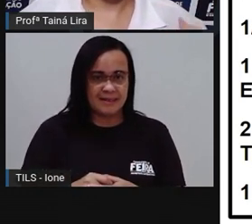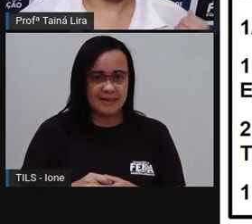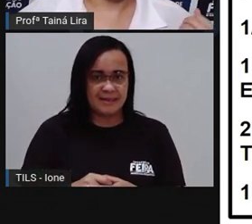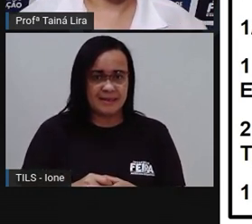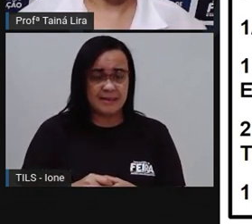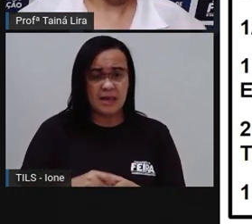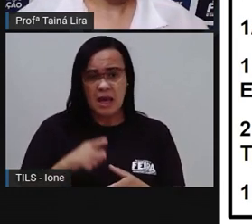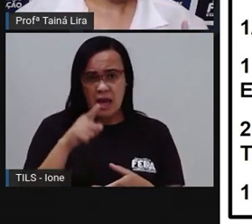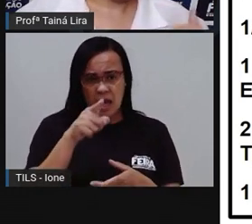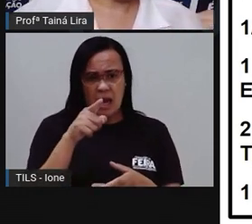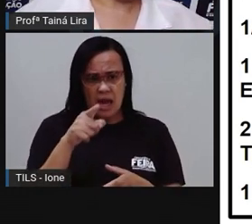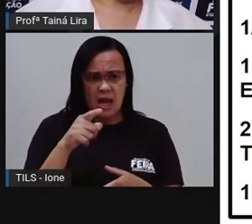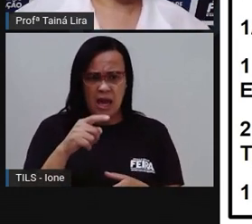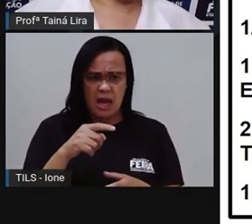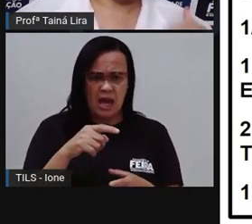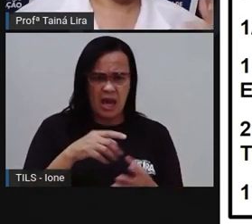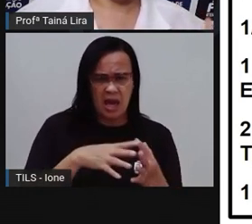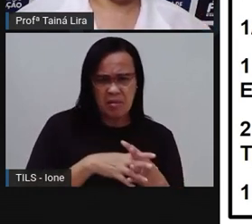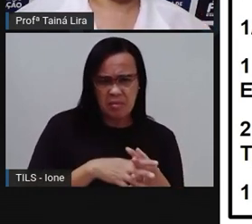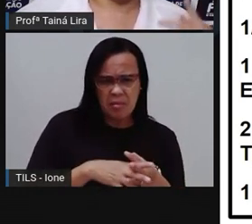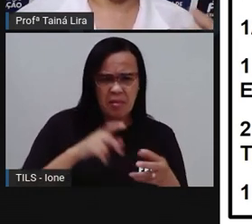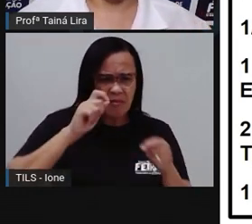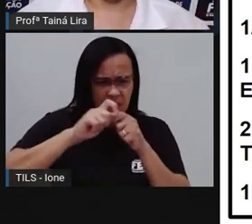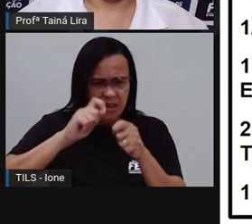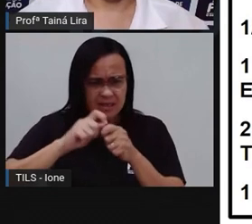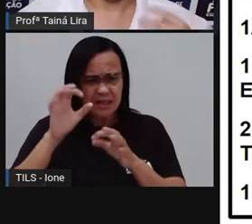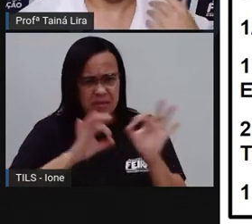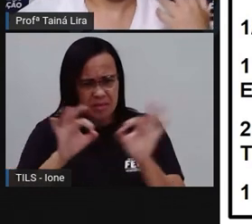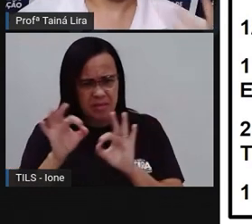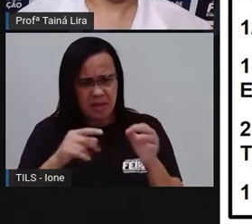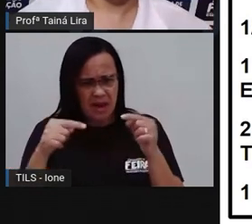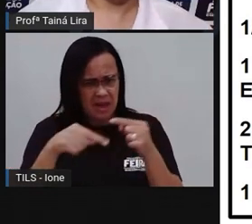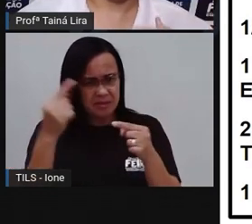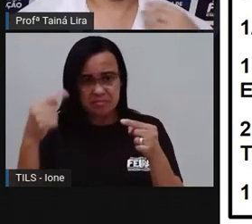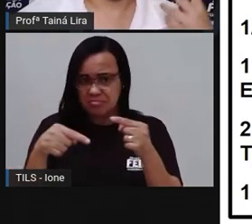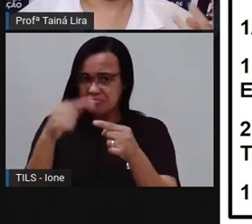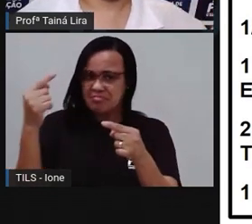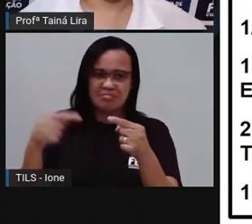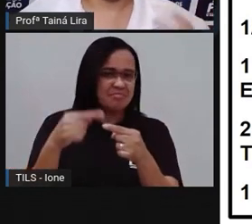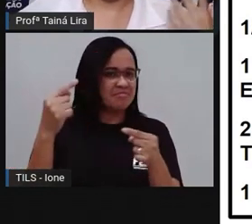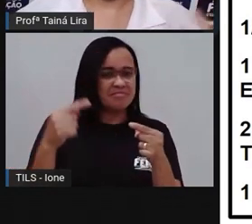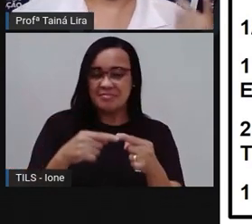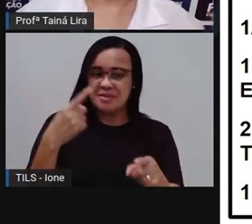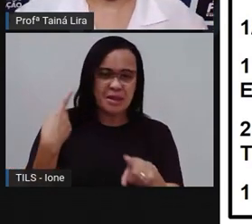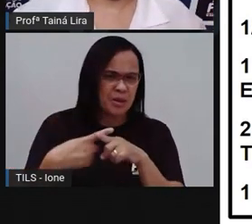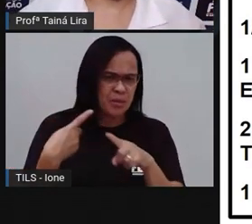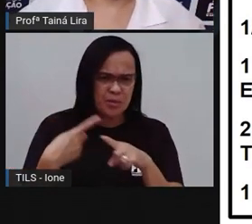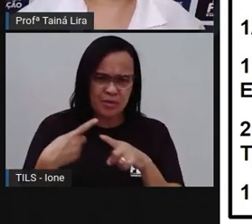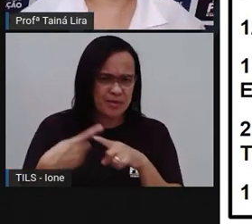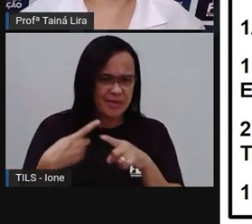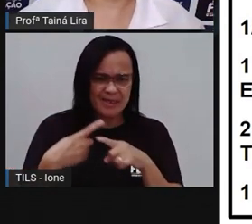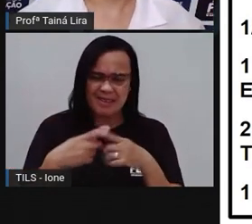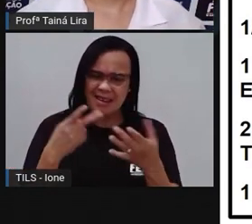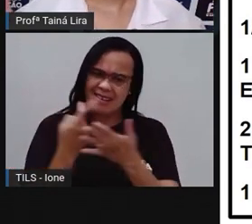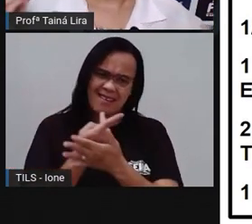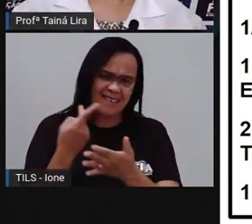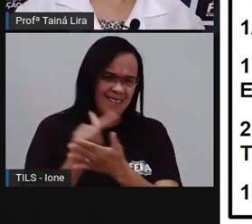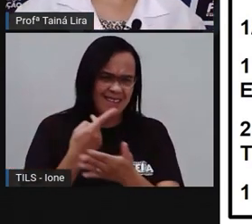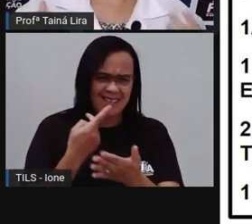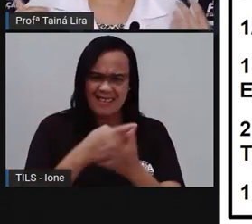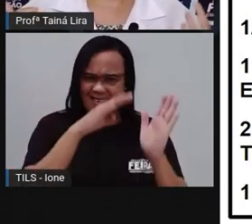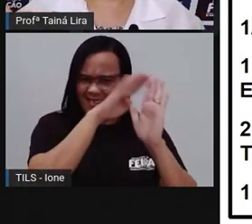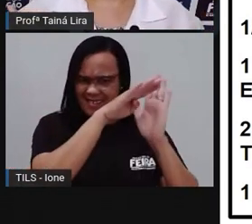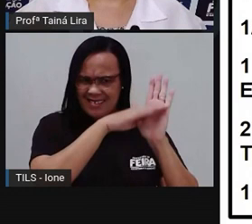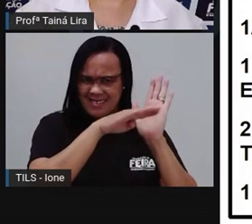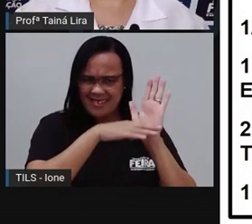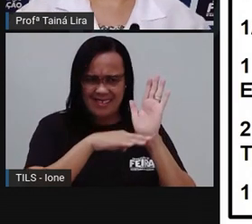só, eu tenho aqui, ó, cenoura, ovos, óleo, açúcar, farinha de trigo. Então, isso aqui não é o modo de fazer. O